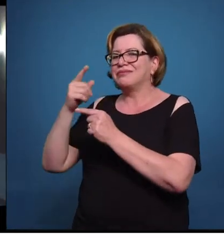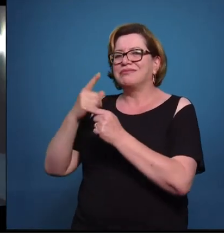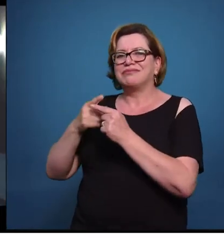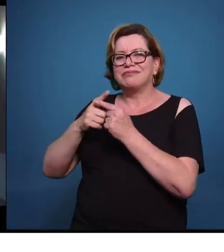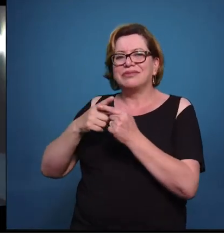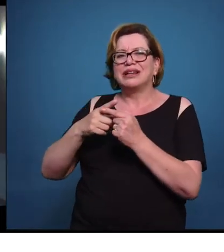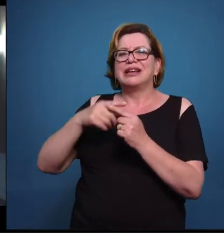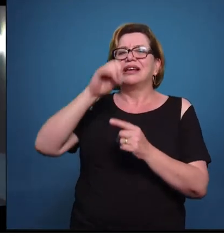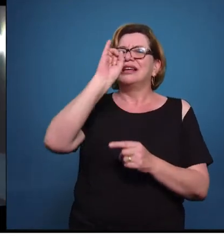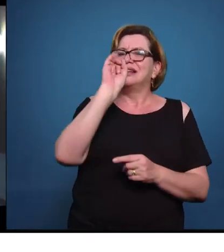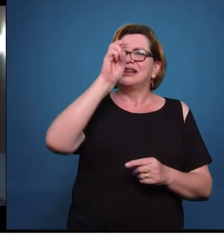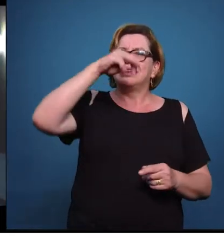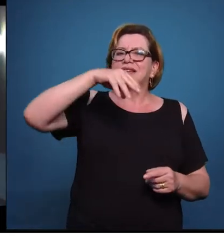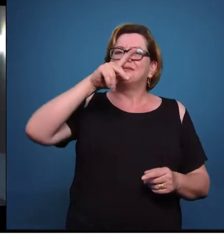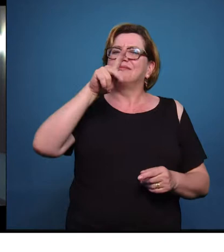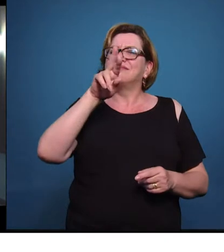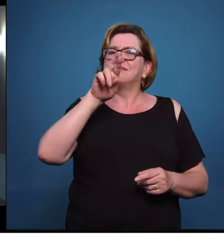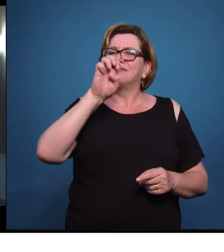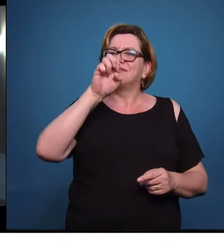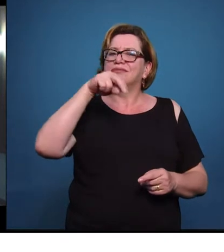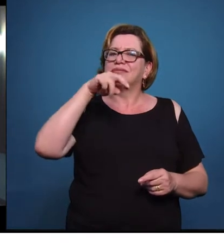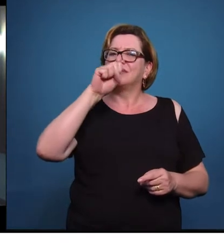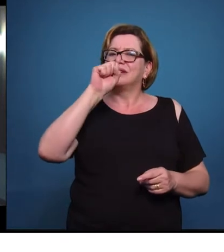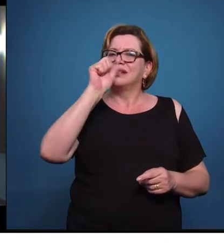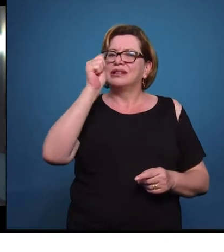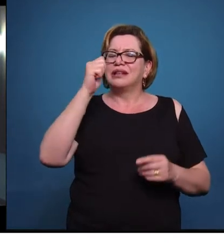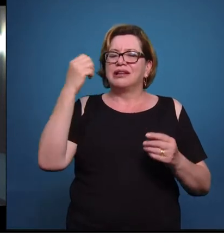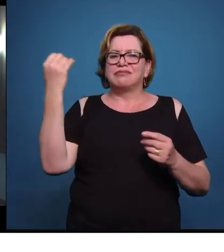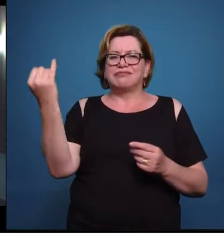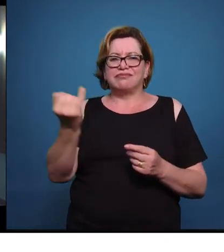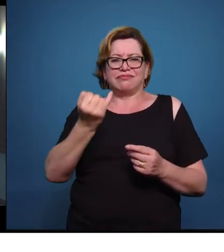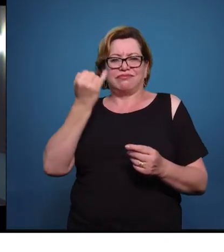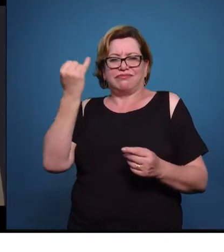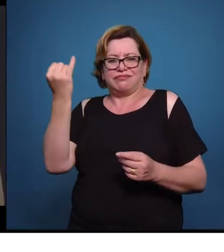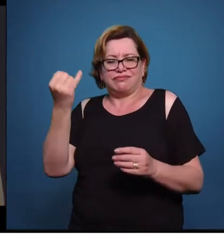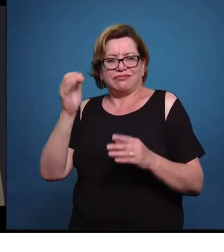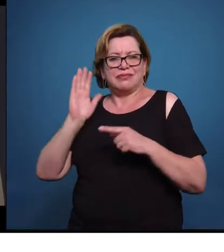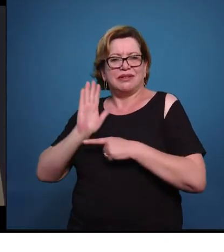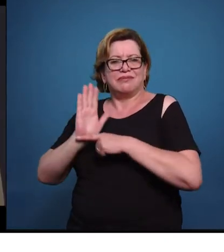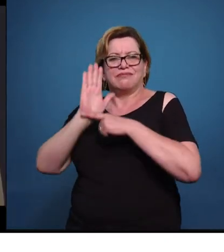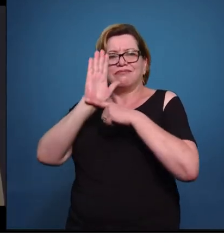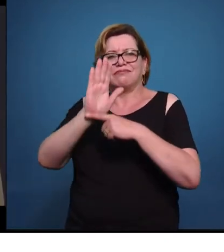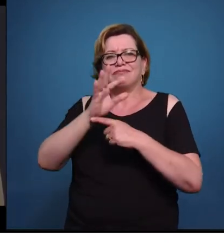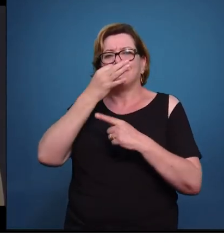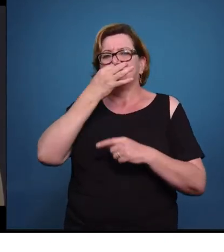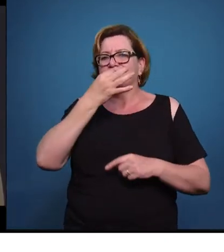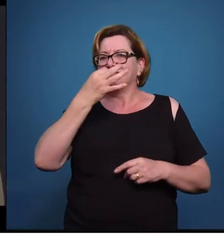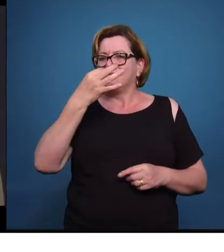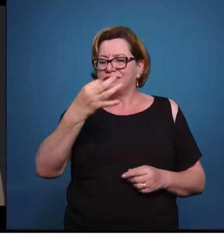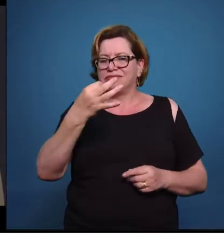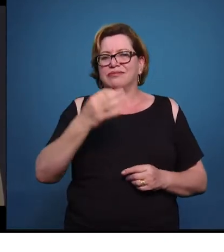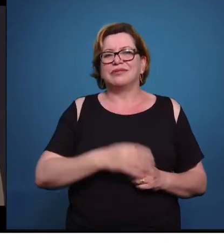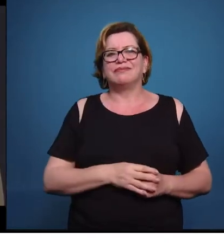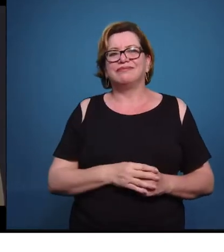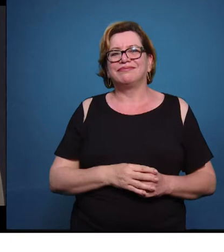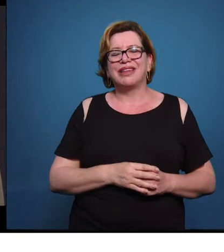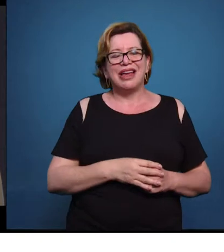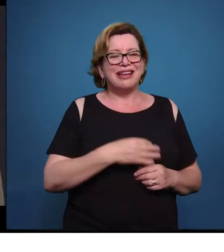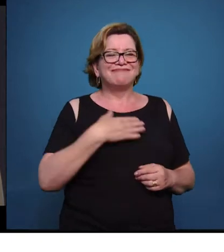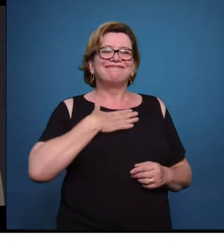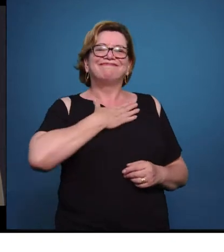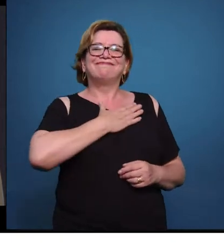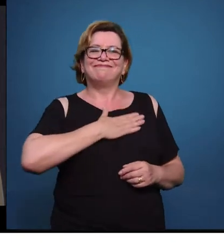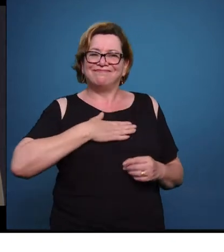considerada um instrumento importante no mundo contemporâneo para a formação da opinião pública? Márcio, uma satisfação estar aqui com você